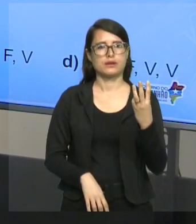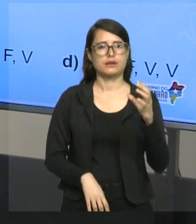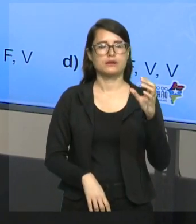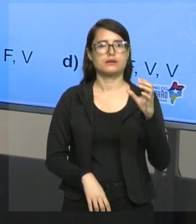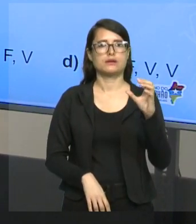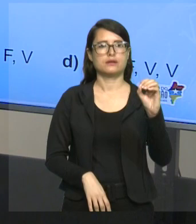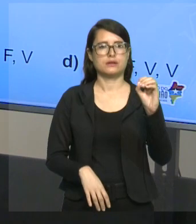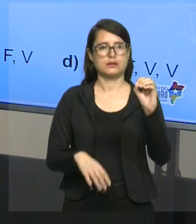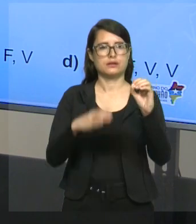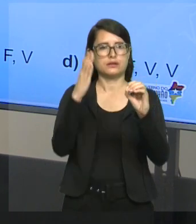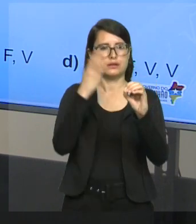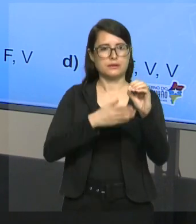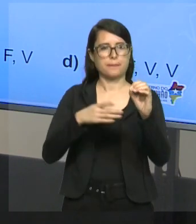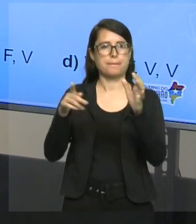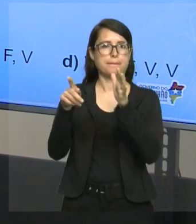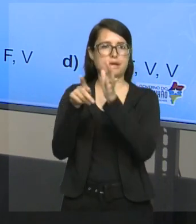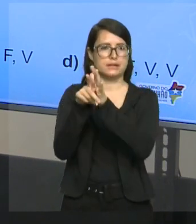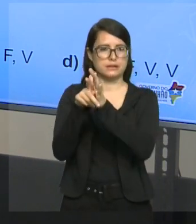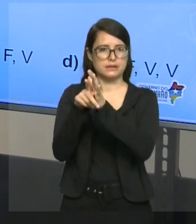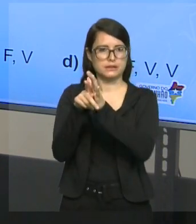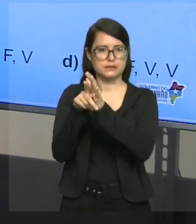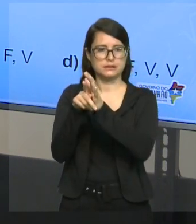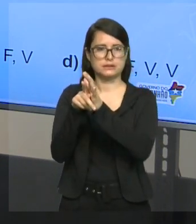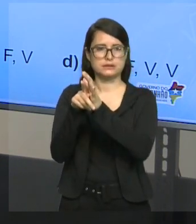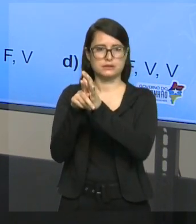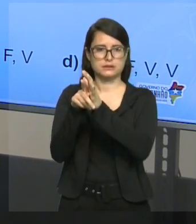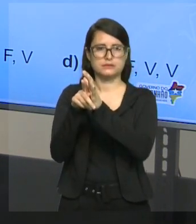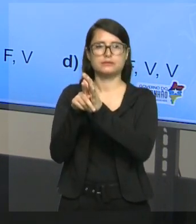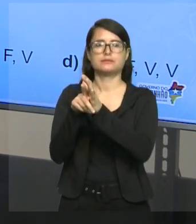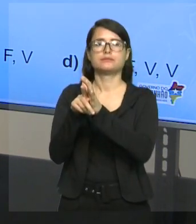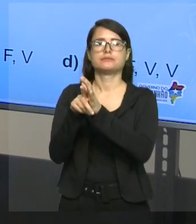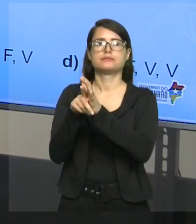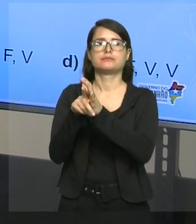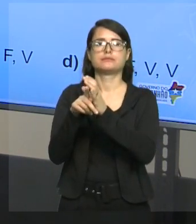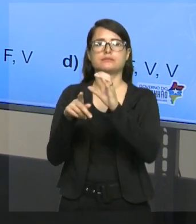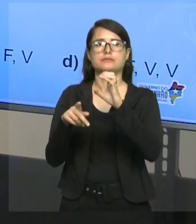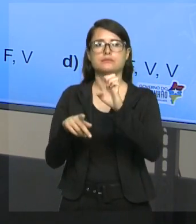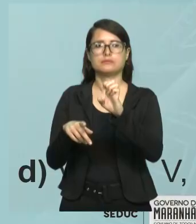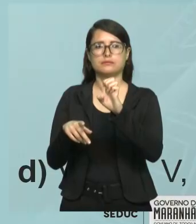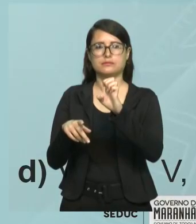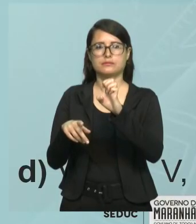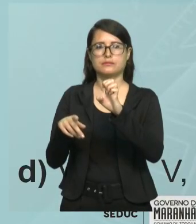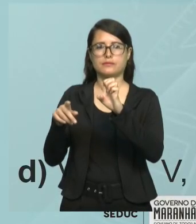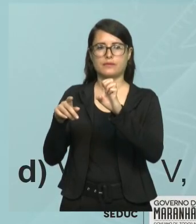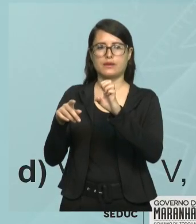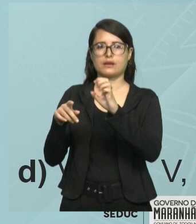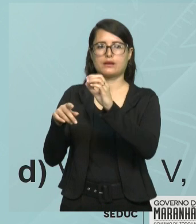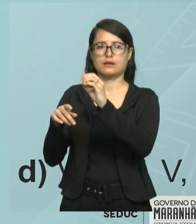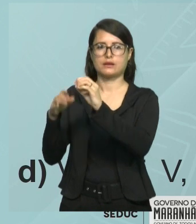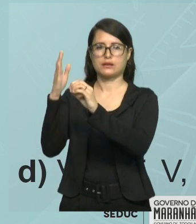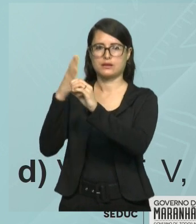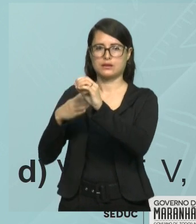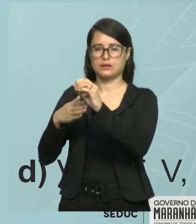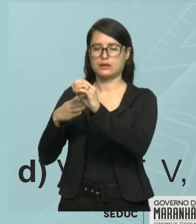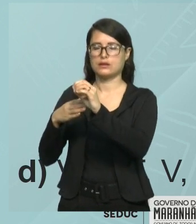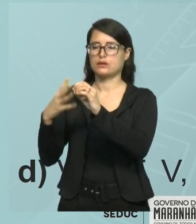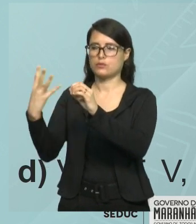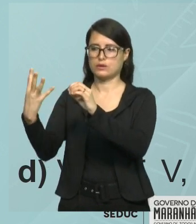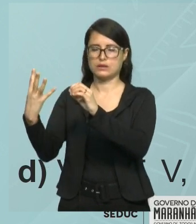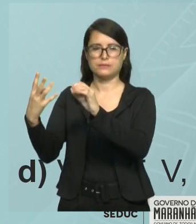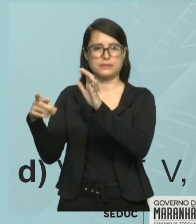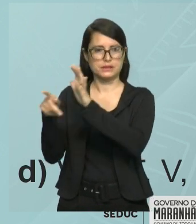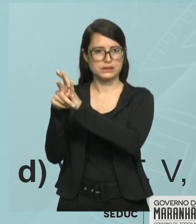cortada aqui pertence a esse conjunto? Entenda bem a diferença do item 2 para o item 3. Essa bola